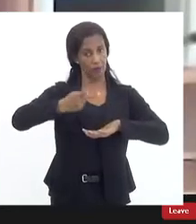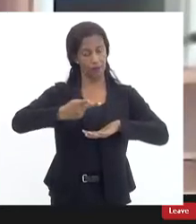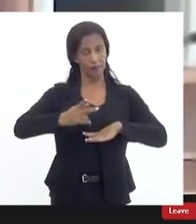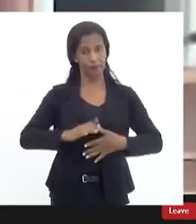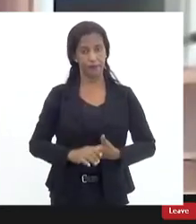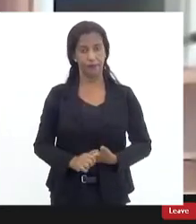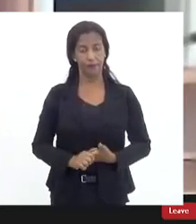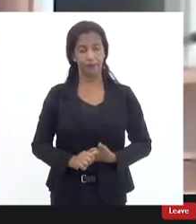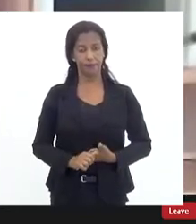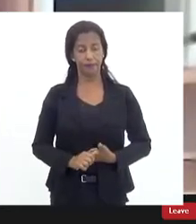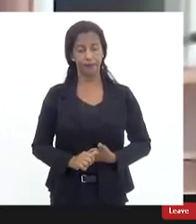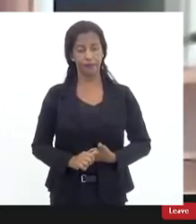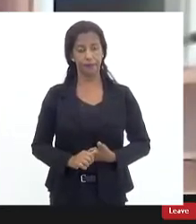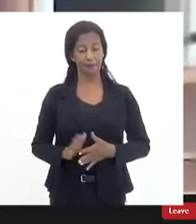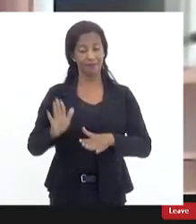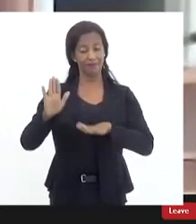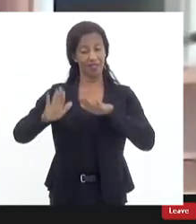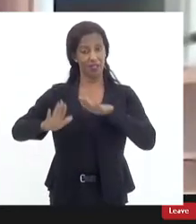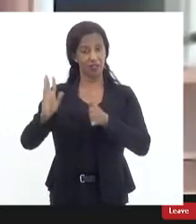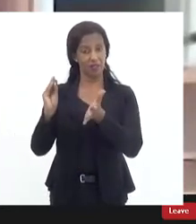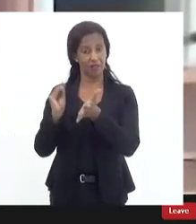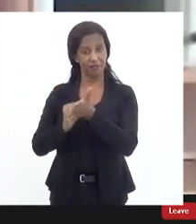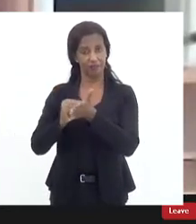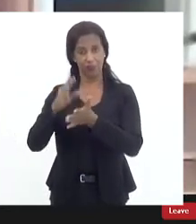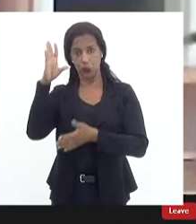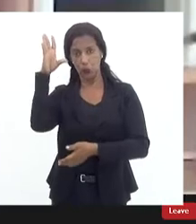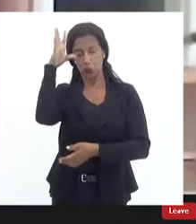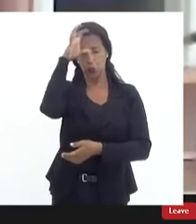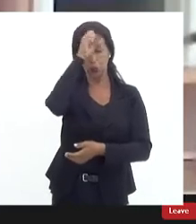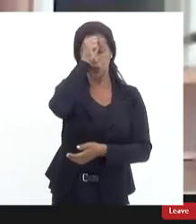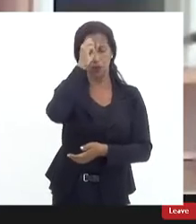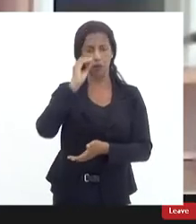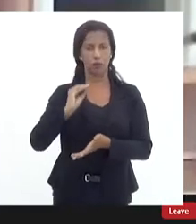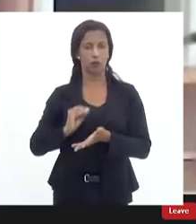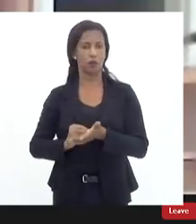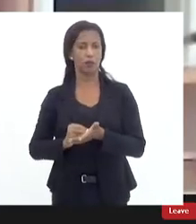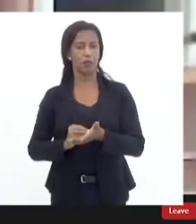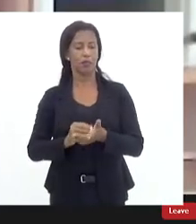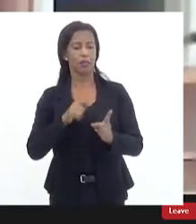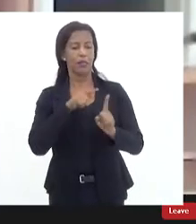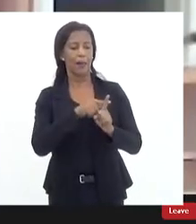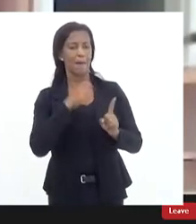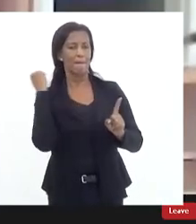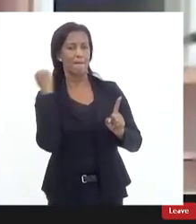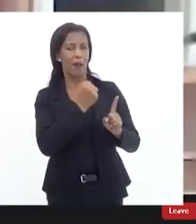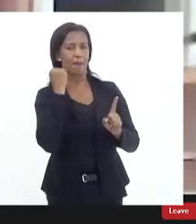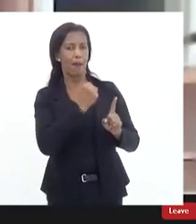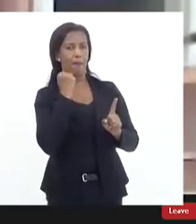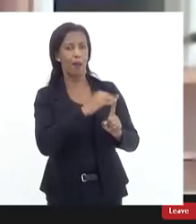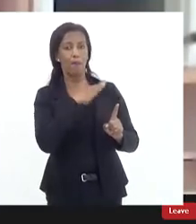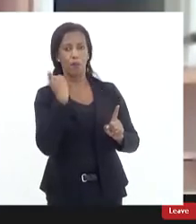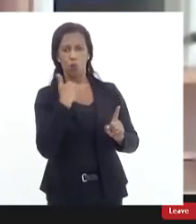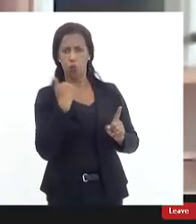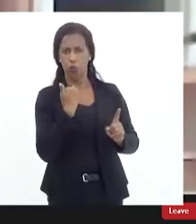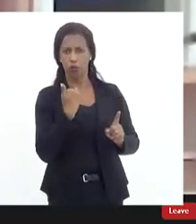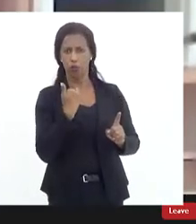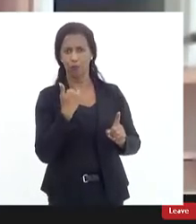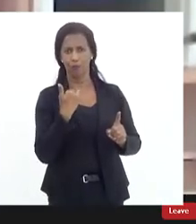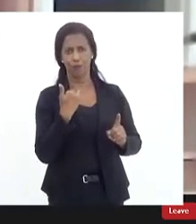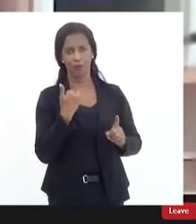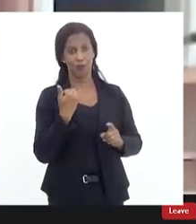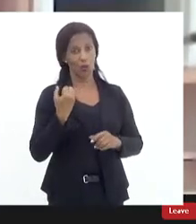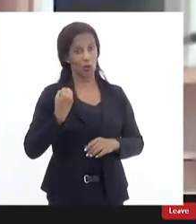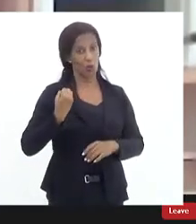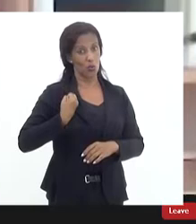às vezes mal compreendida de que se mata muito em termos numéricos